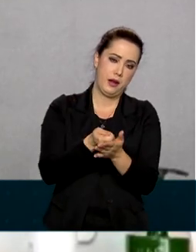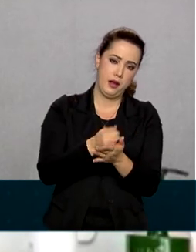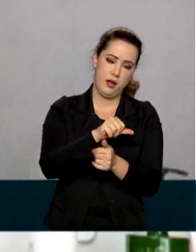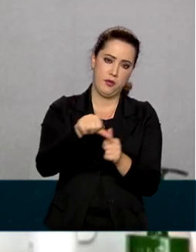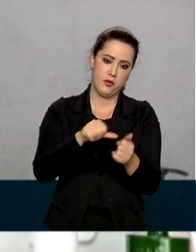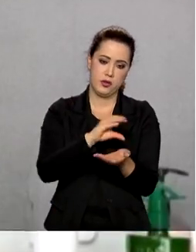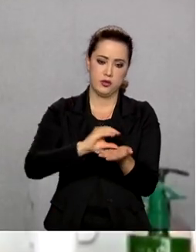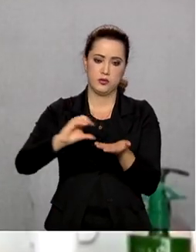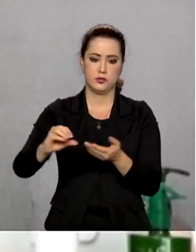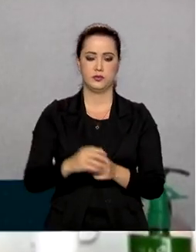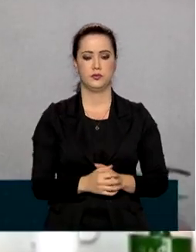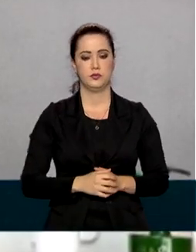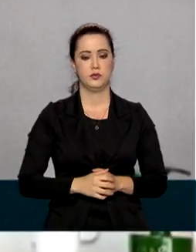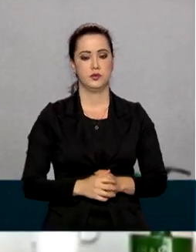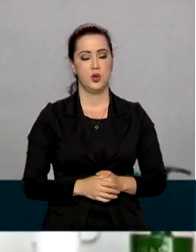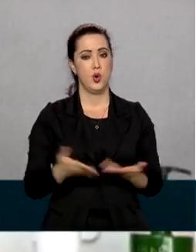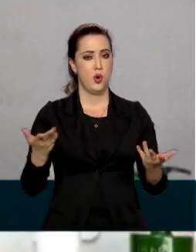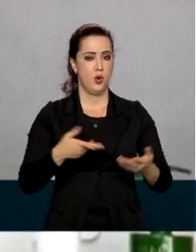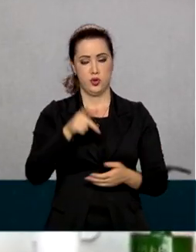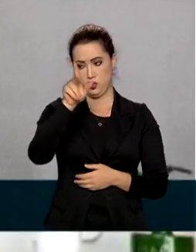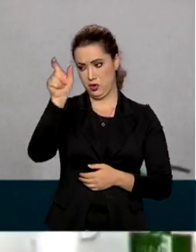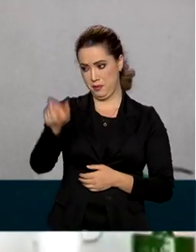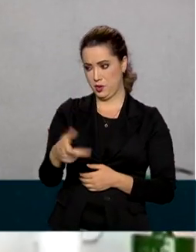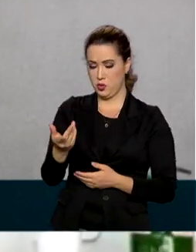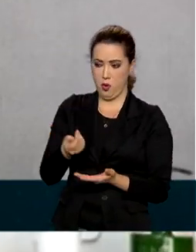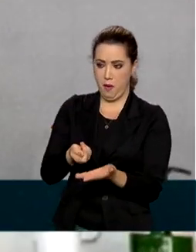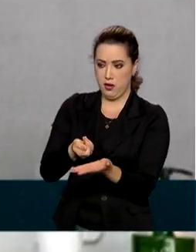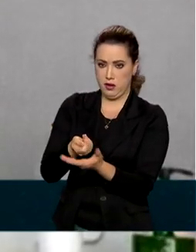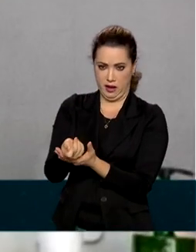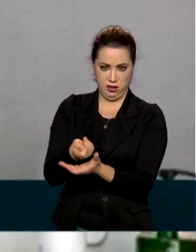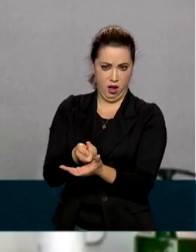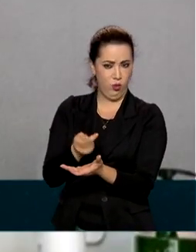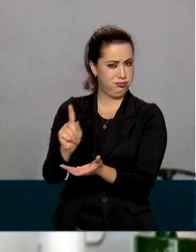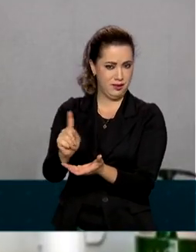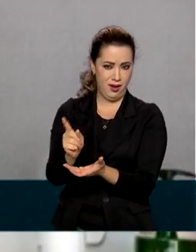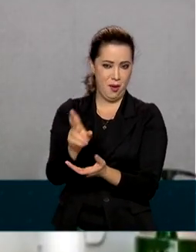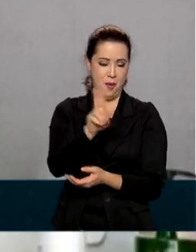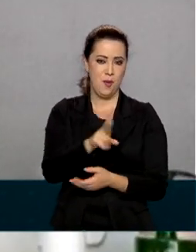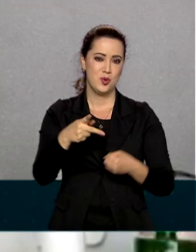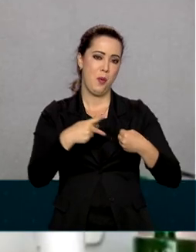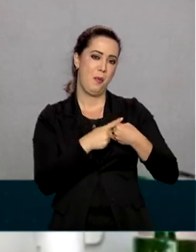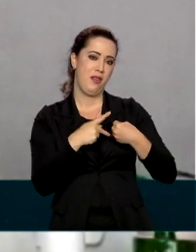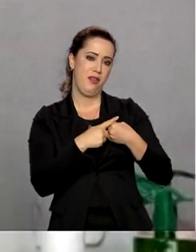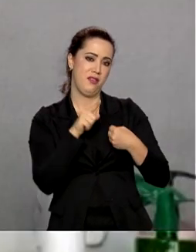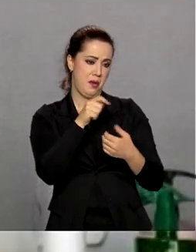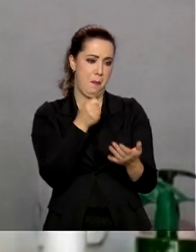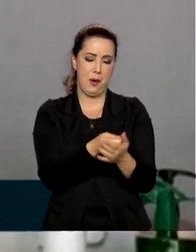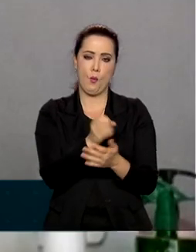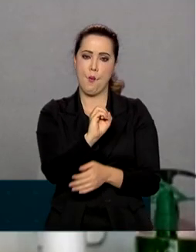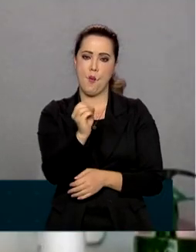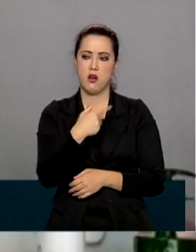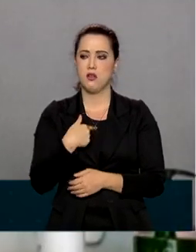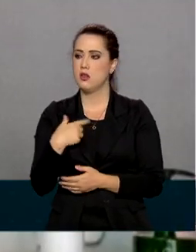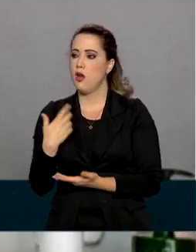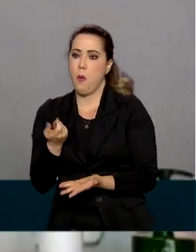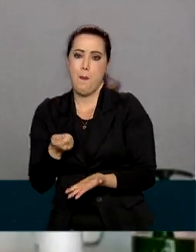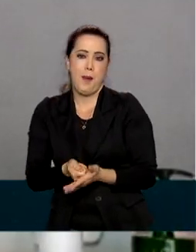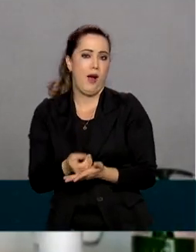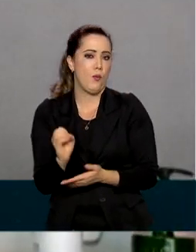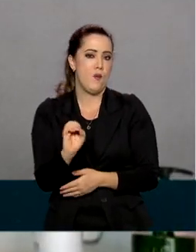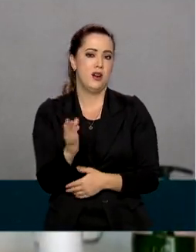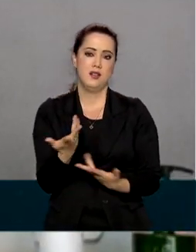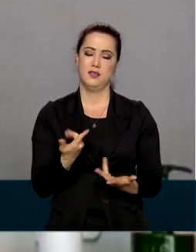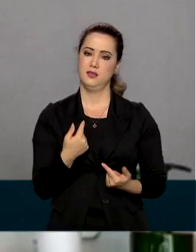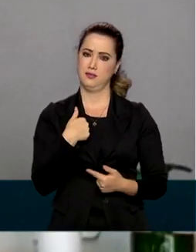O meu cliente hoje, em vez de passar o cartão no débito, ele faz um PIX, que ele não paga nada e nem eu pago nada por isso.